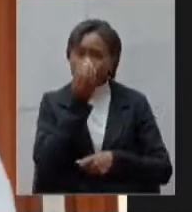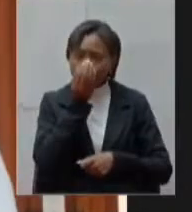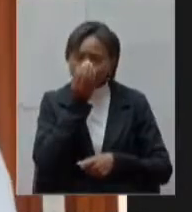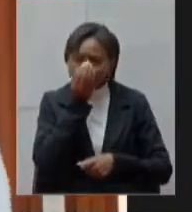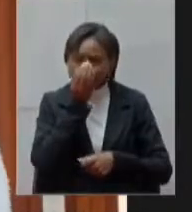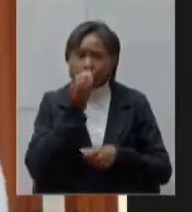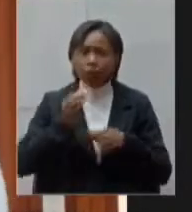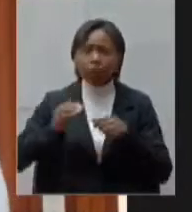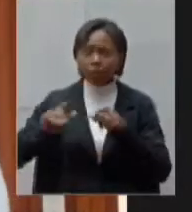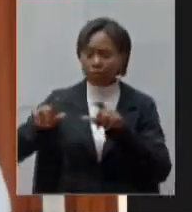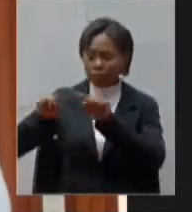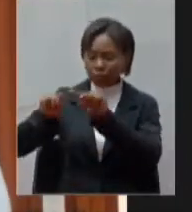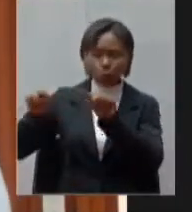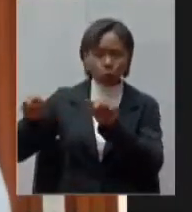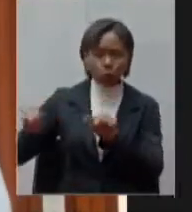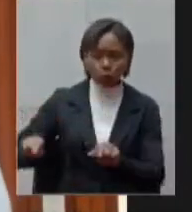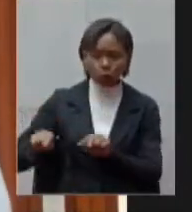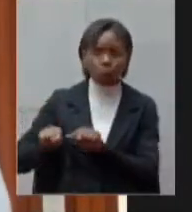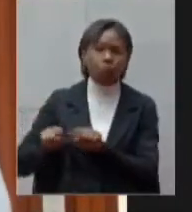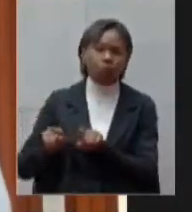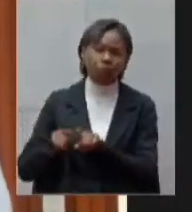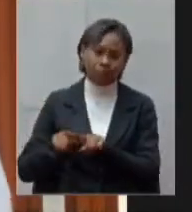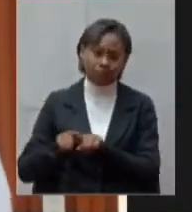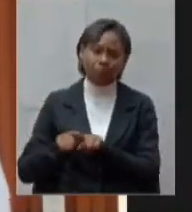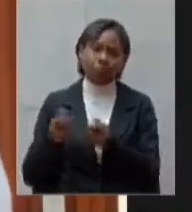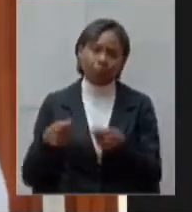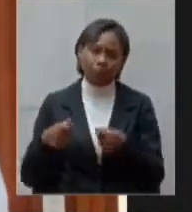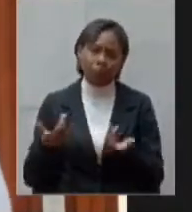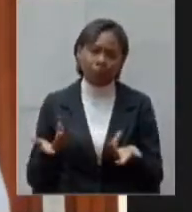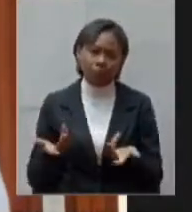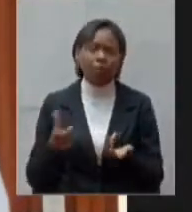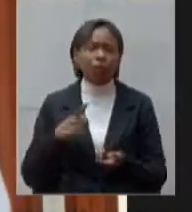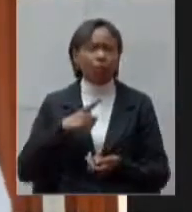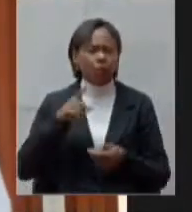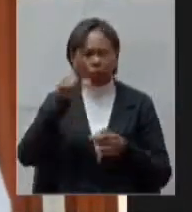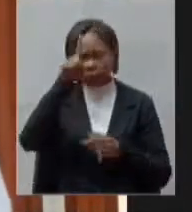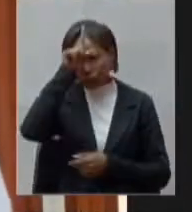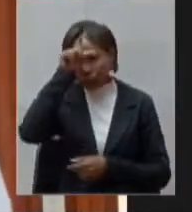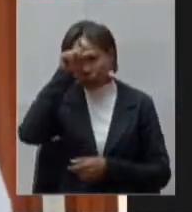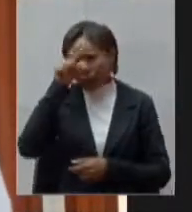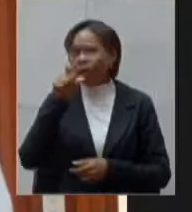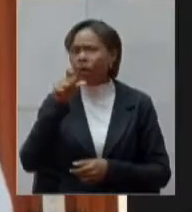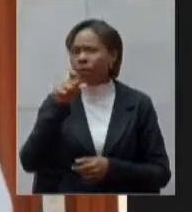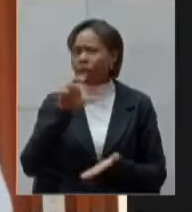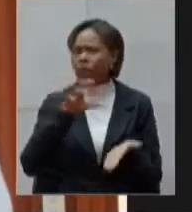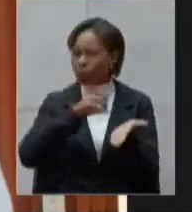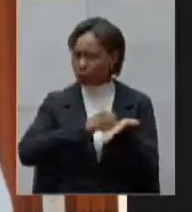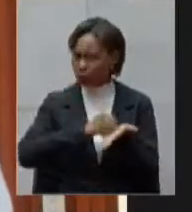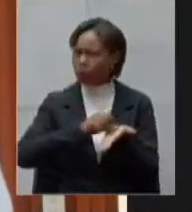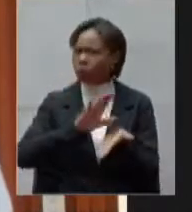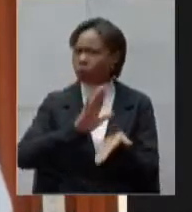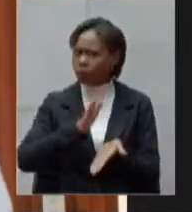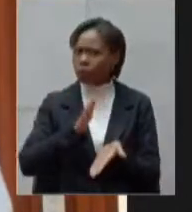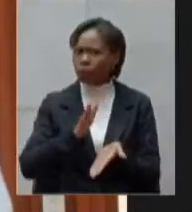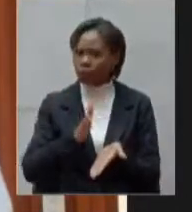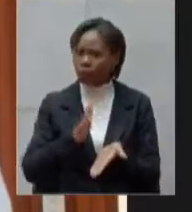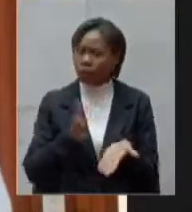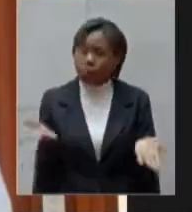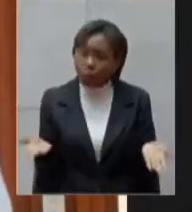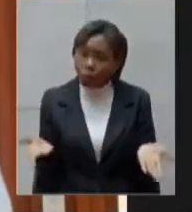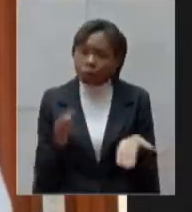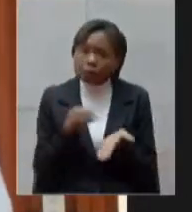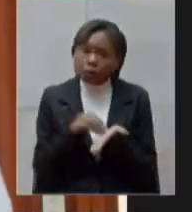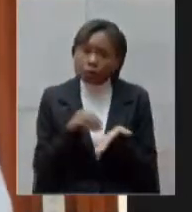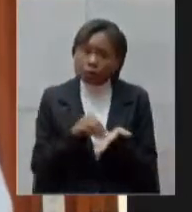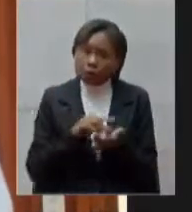então nós temos corpo médico suficiente para isso nós temos hospitais credenciados para isso então o que nos falta nesse momento são mais